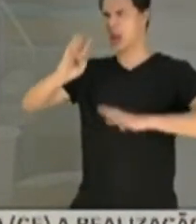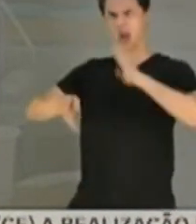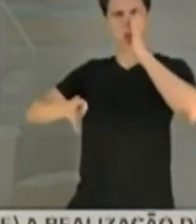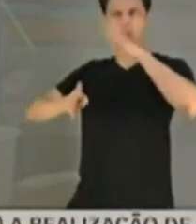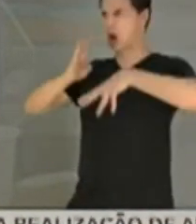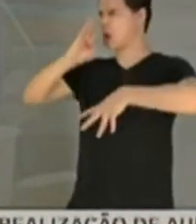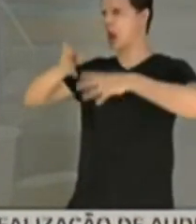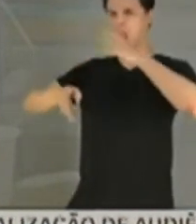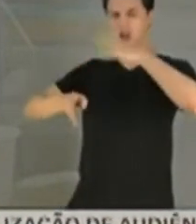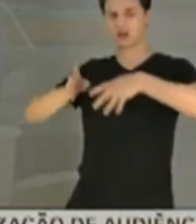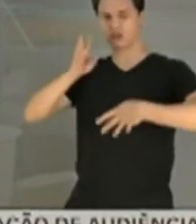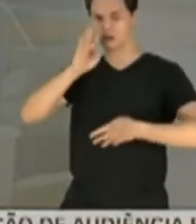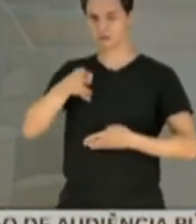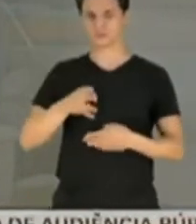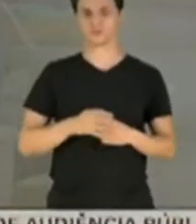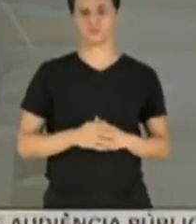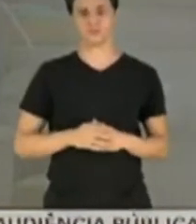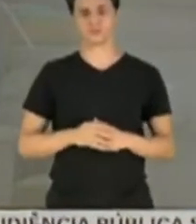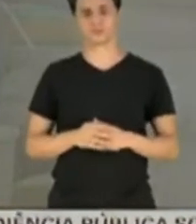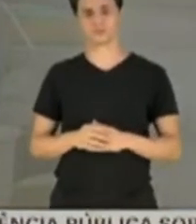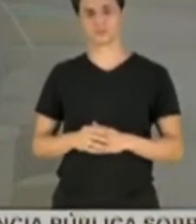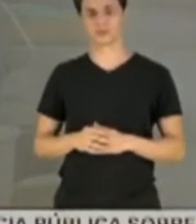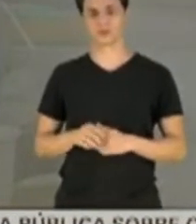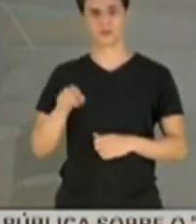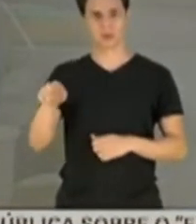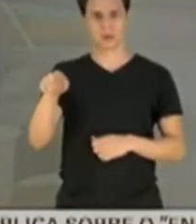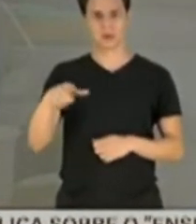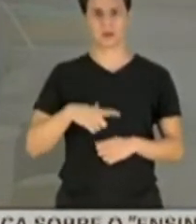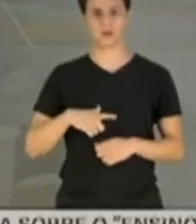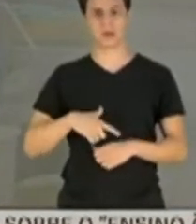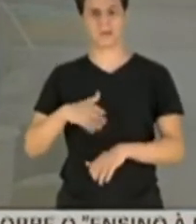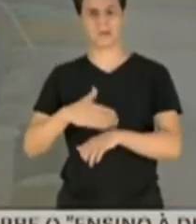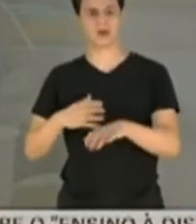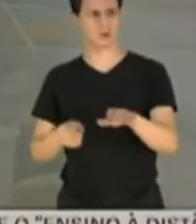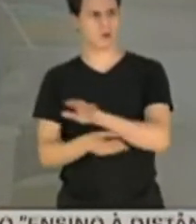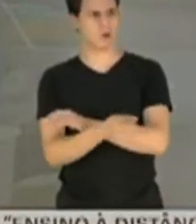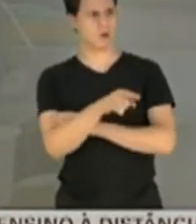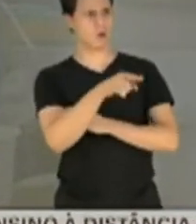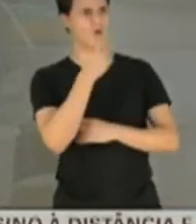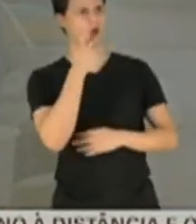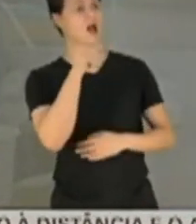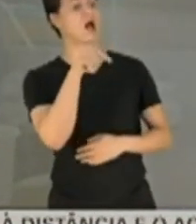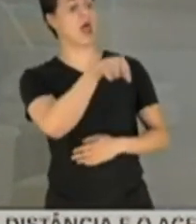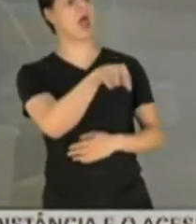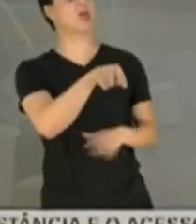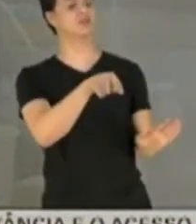quando alertado, quando apontado para onde houve prática de corrupção, silenciam.